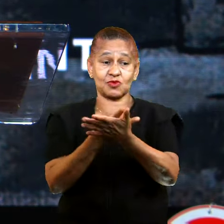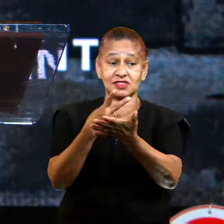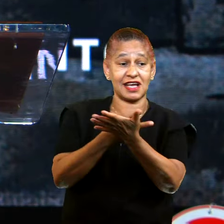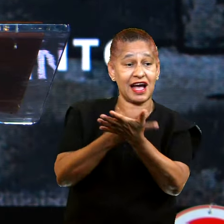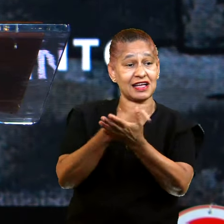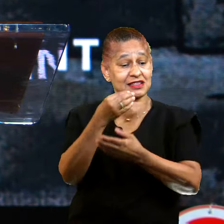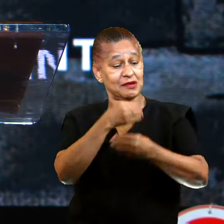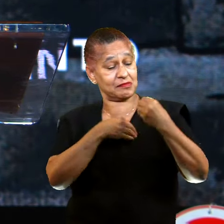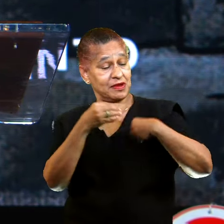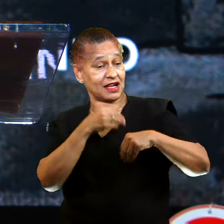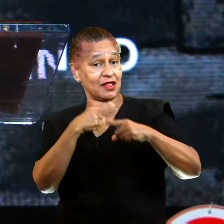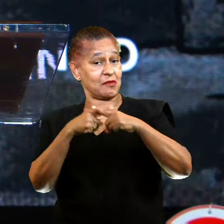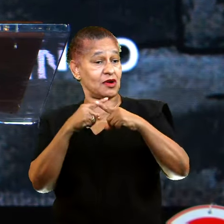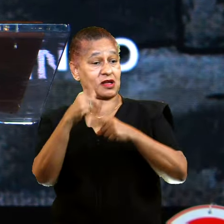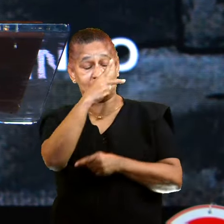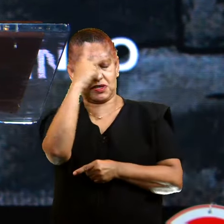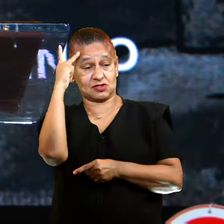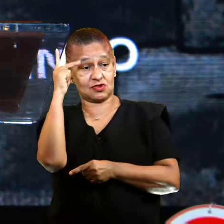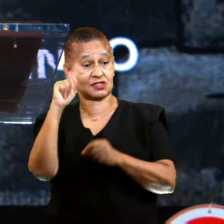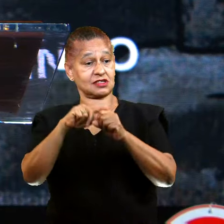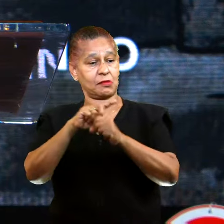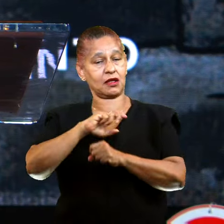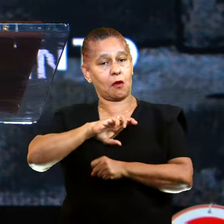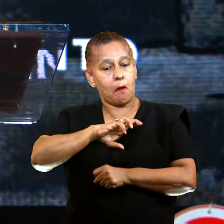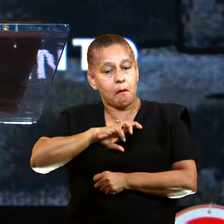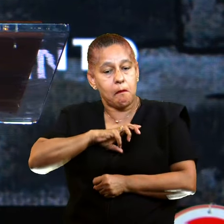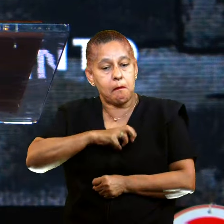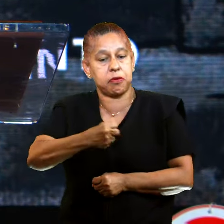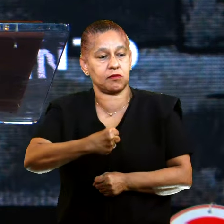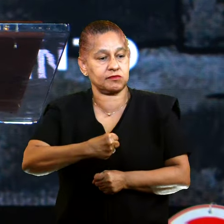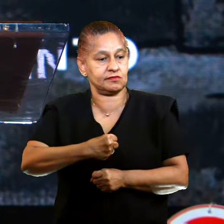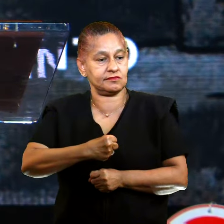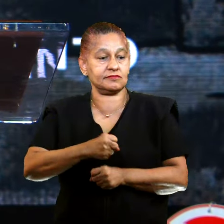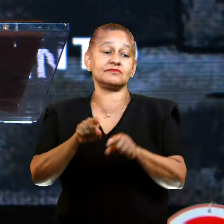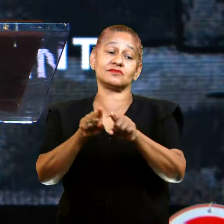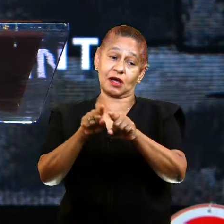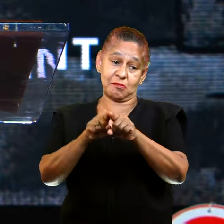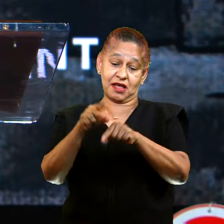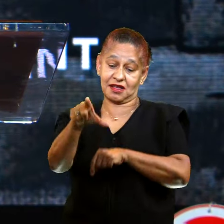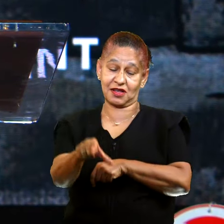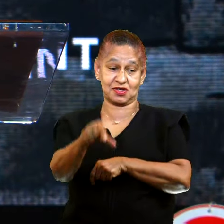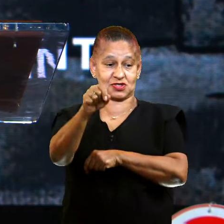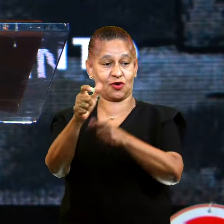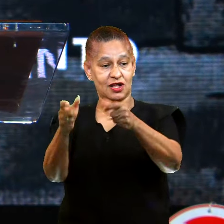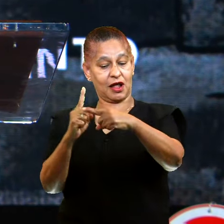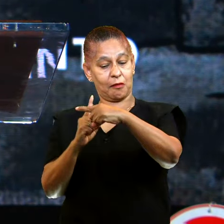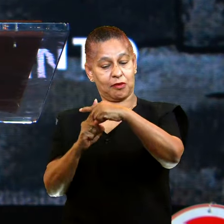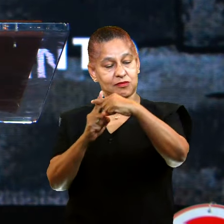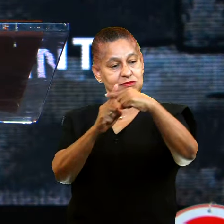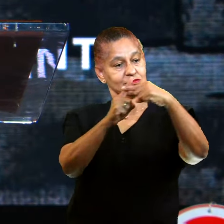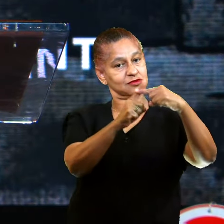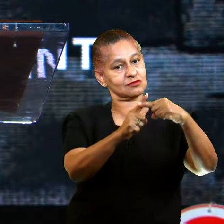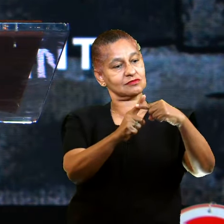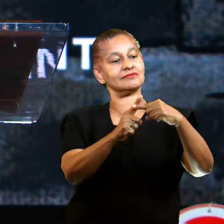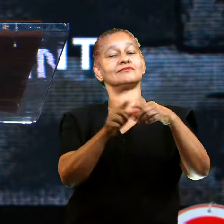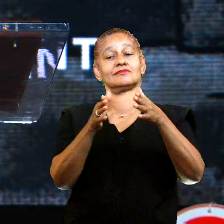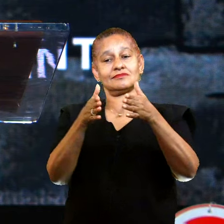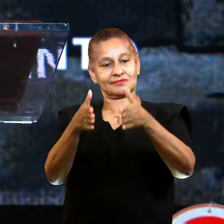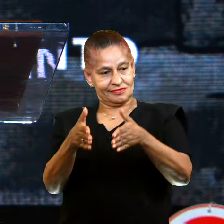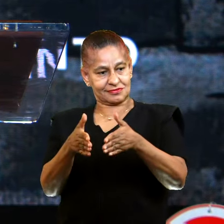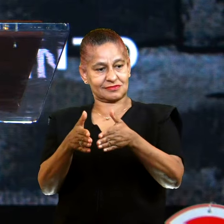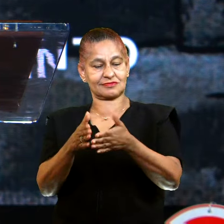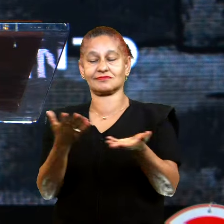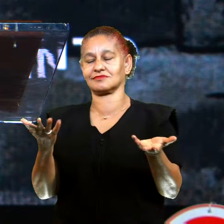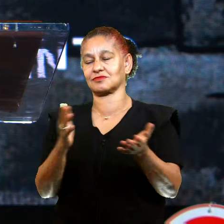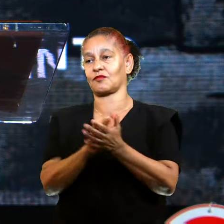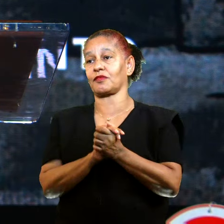atentam contra a sua própria vida, Escolhe os sepulcros para fazer isso. O